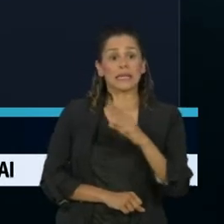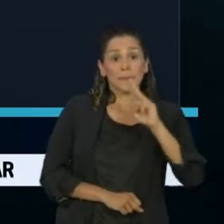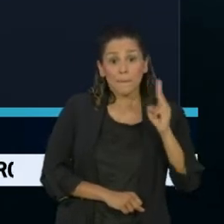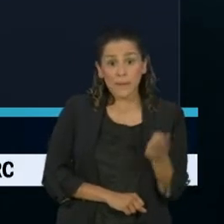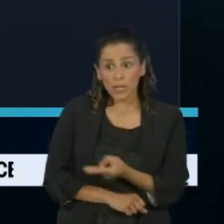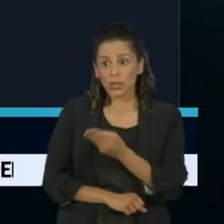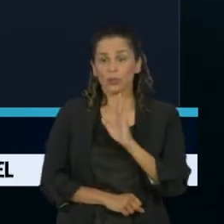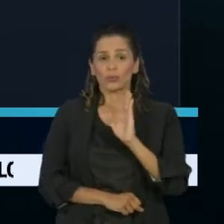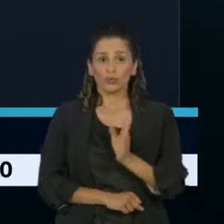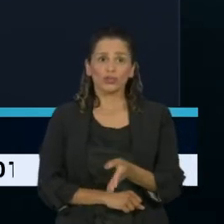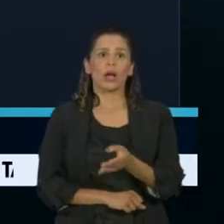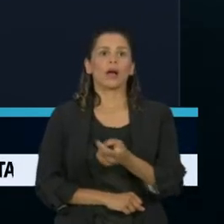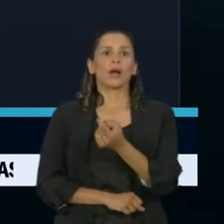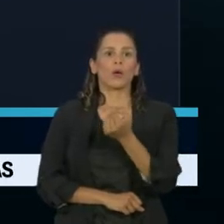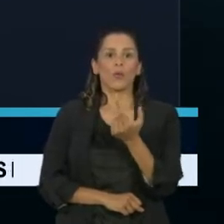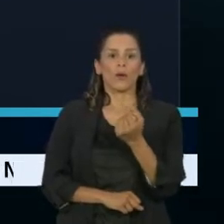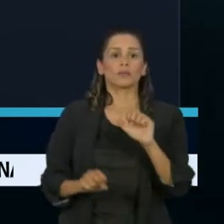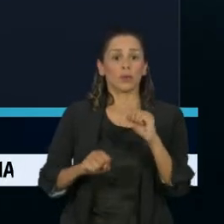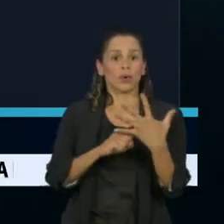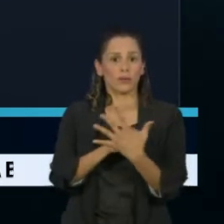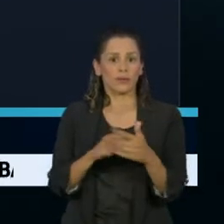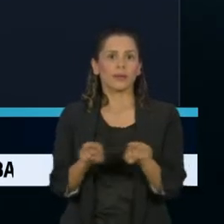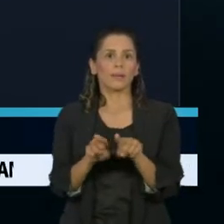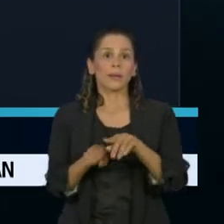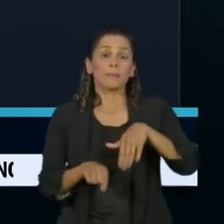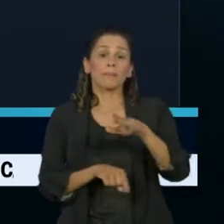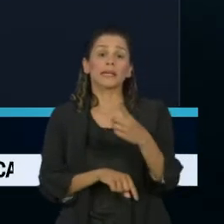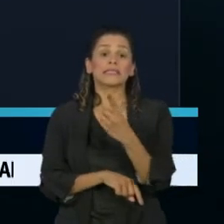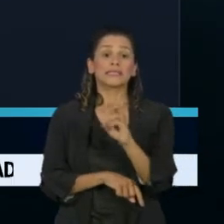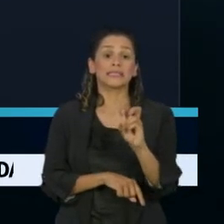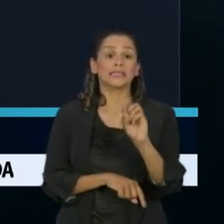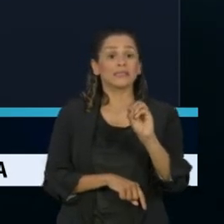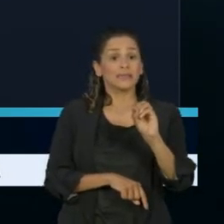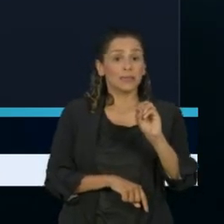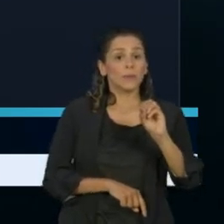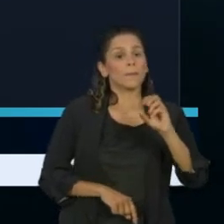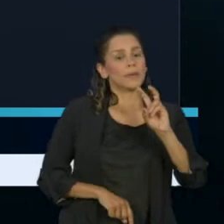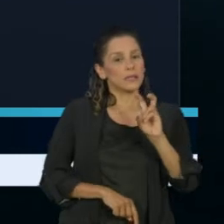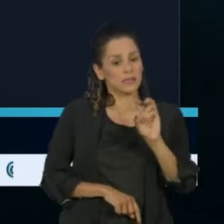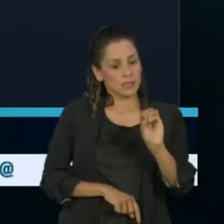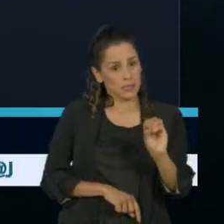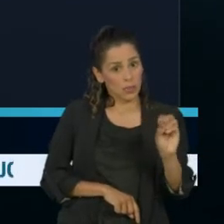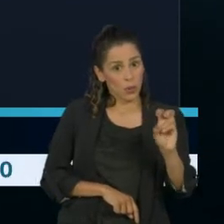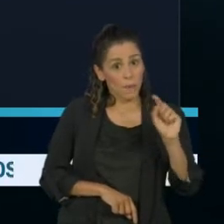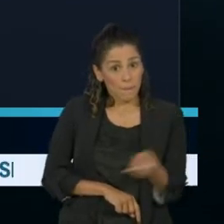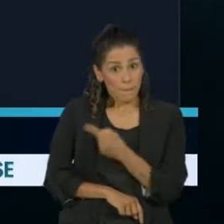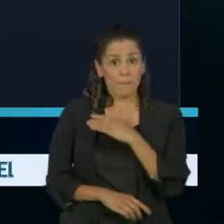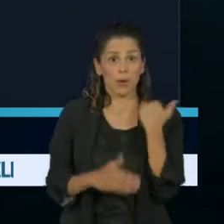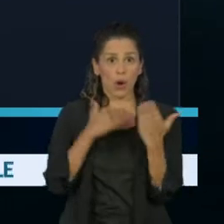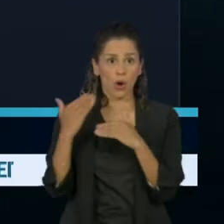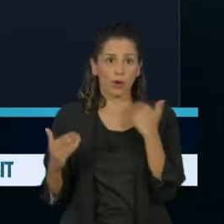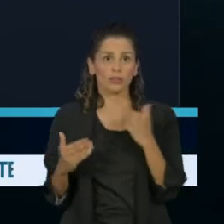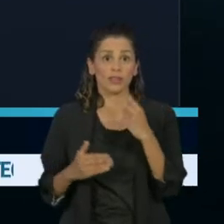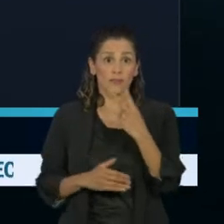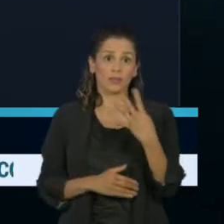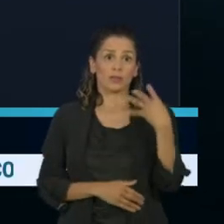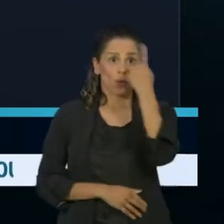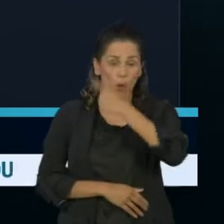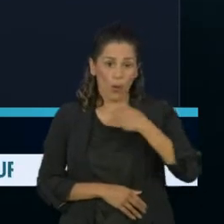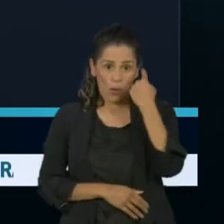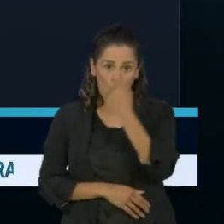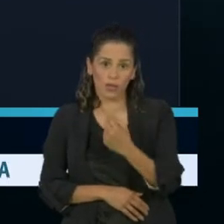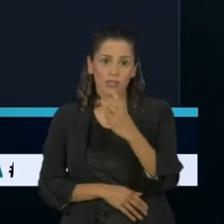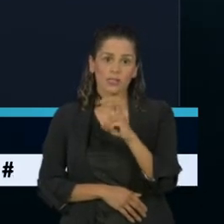mil mortes por Covid-19. Nas últimas 24 horas, foram 59 mil novos infectados e 1